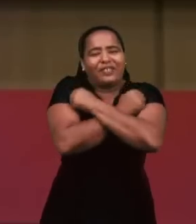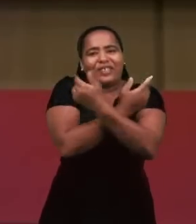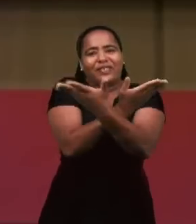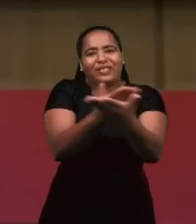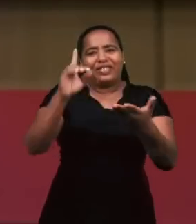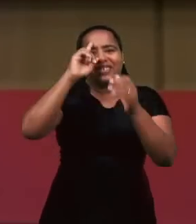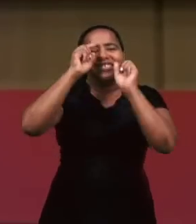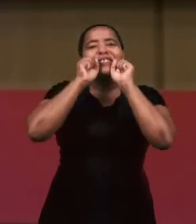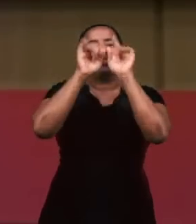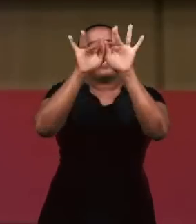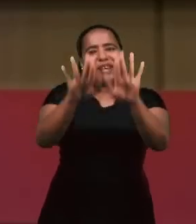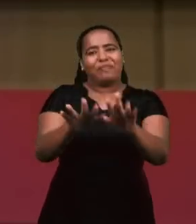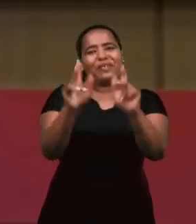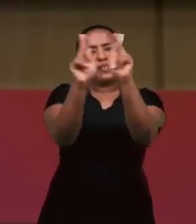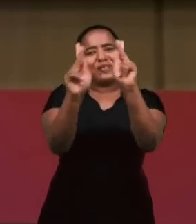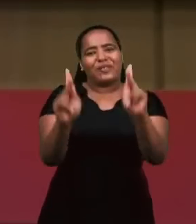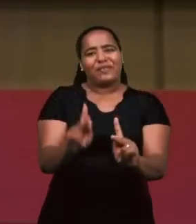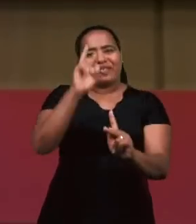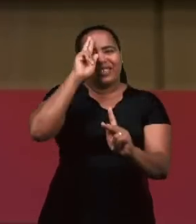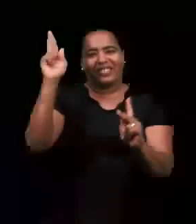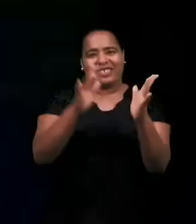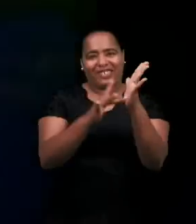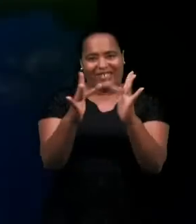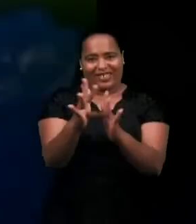abençoe a todos com a paz do Senhor Jesus.